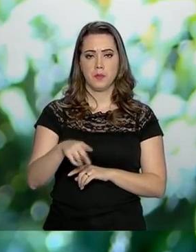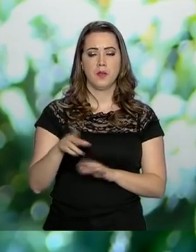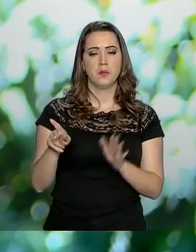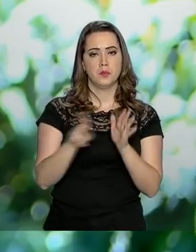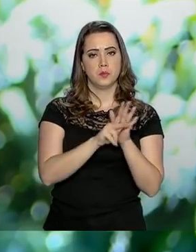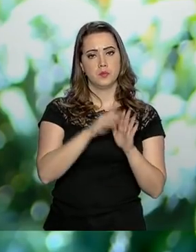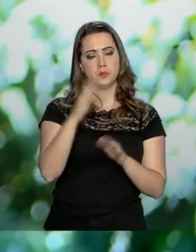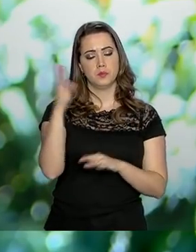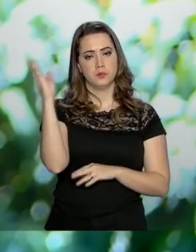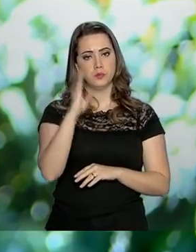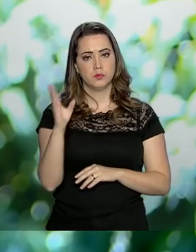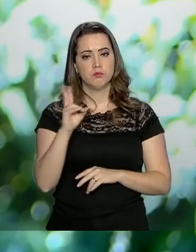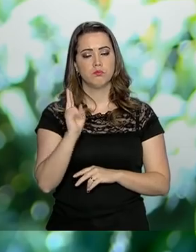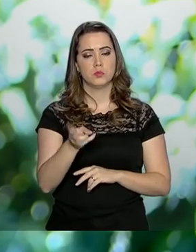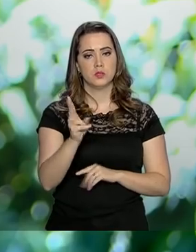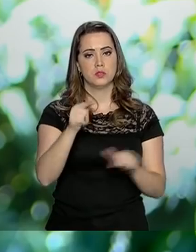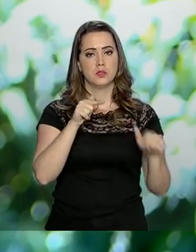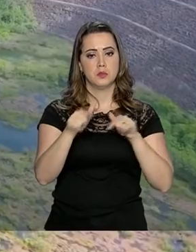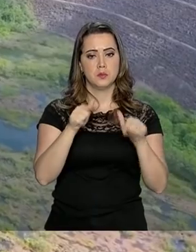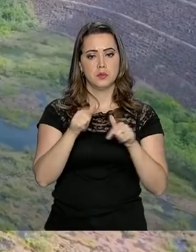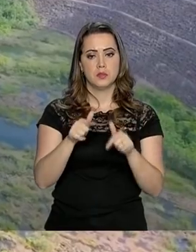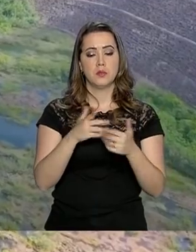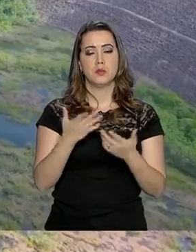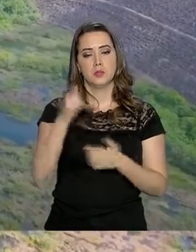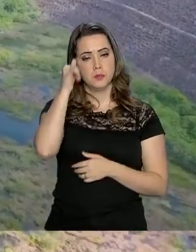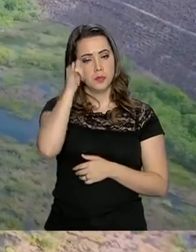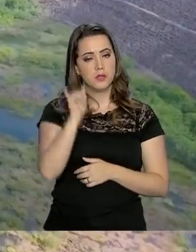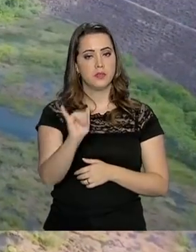está sempre atuando com esse papel de prevenção.